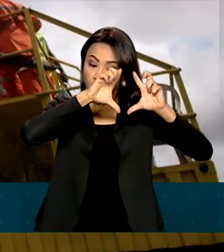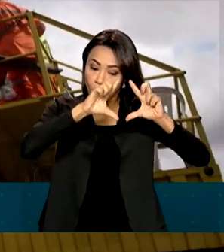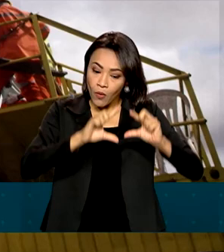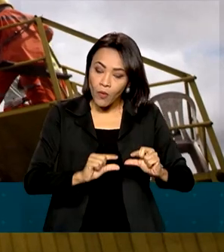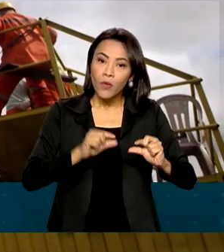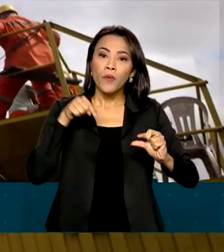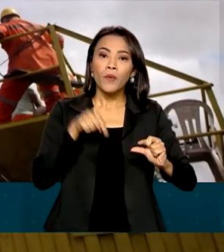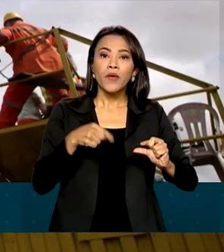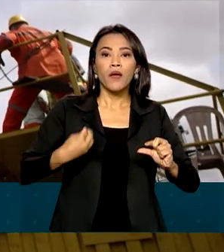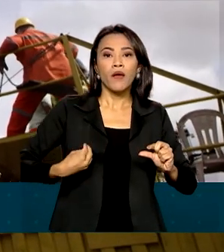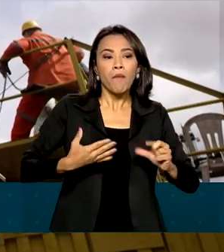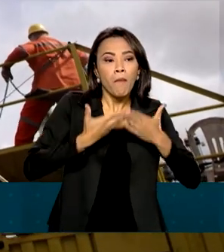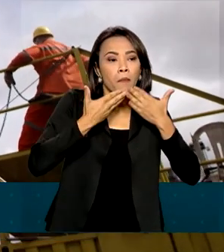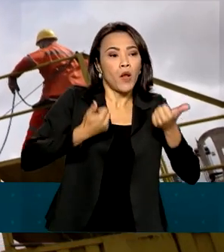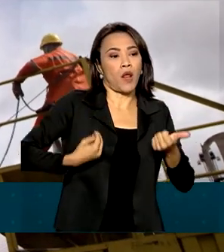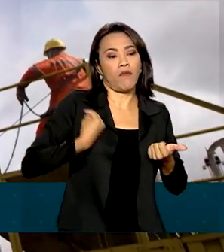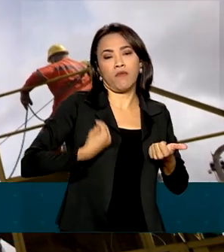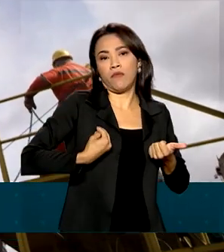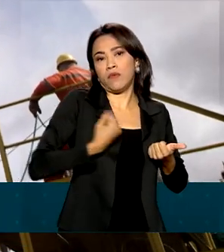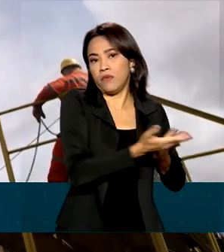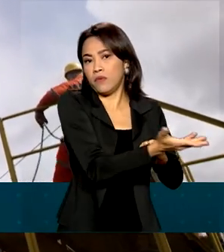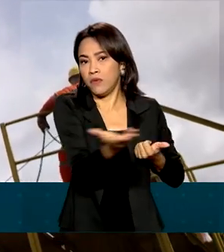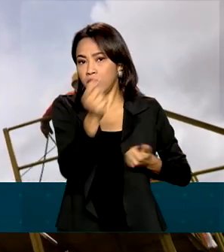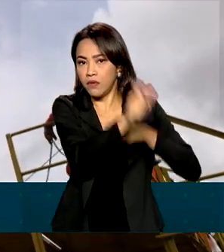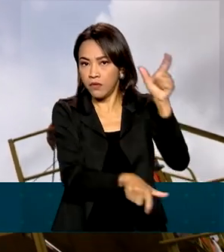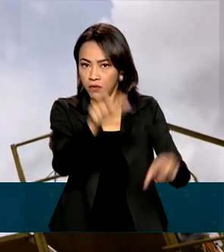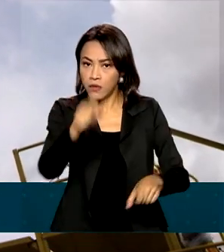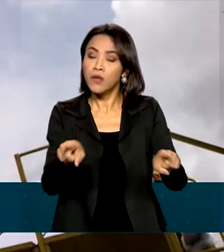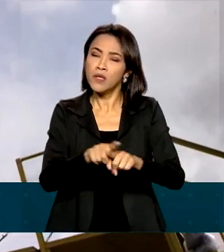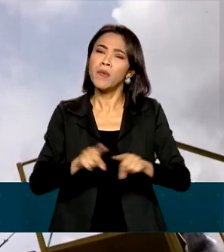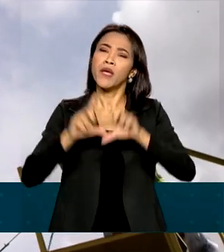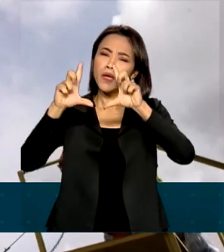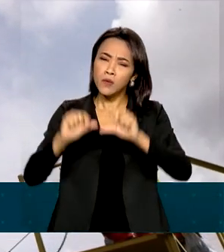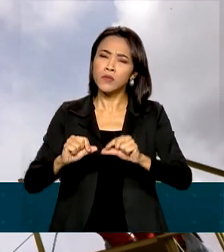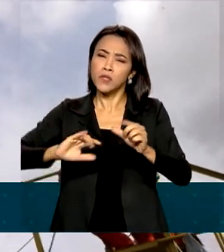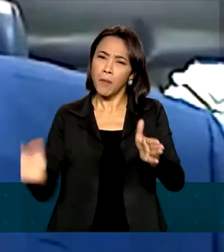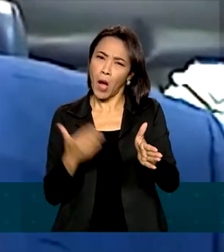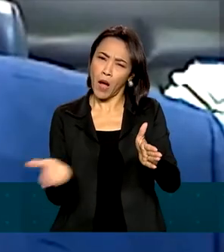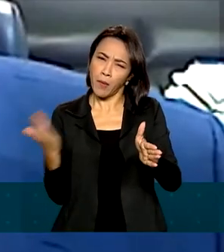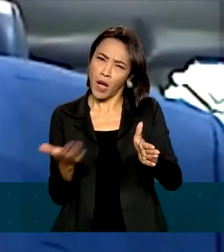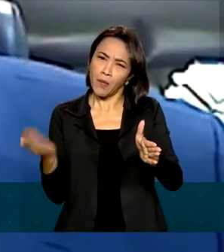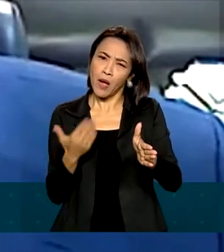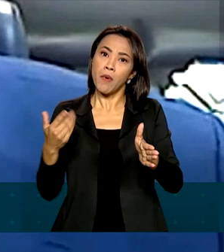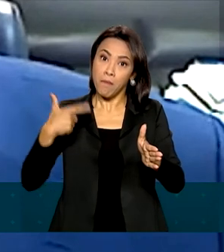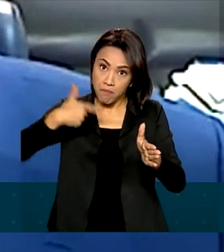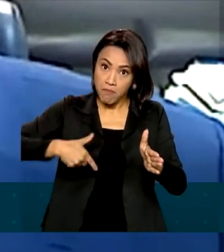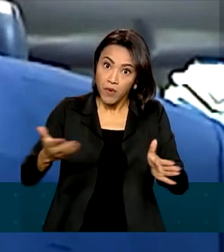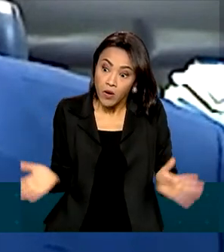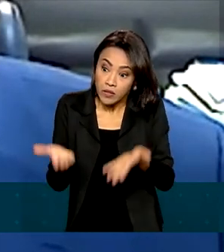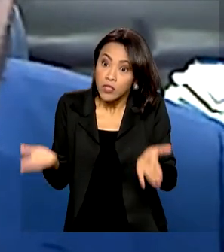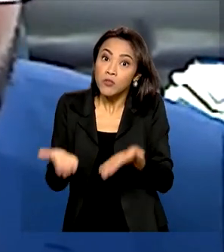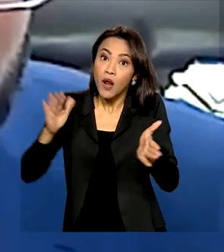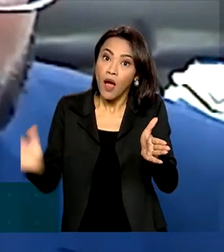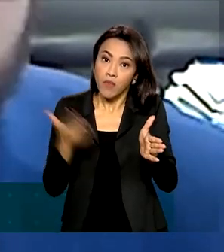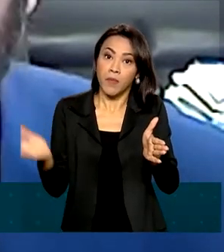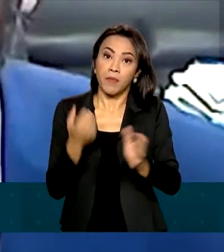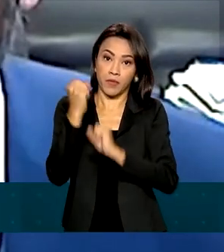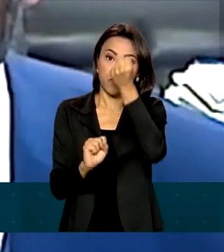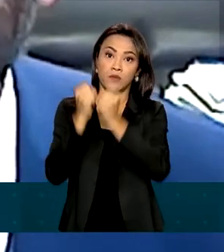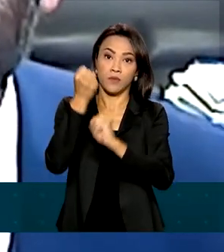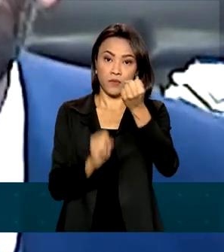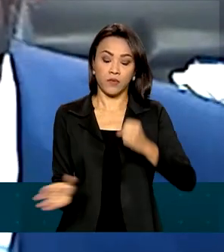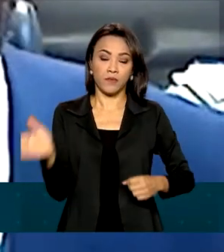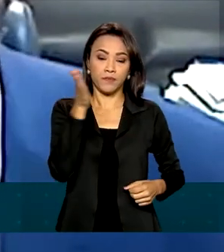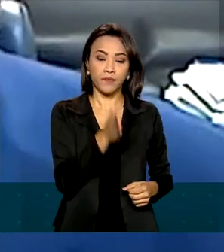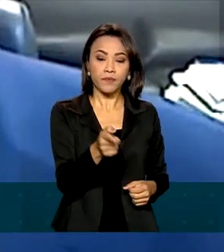custo de vida da população e no custo de produção das empresas brasileiras. O caráter de urgência dessa medida está